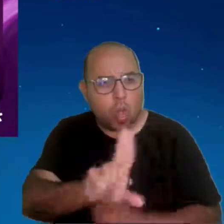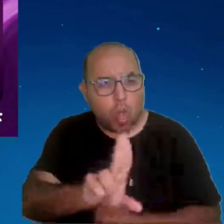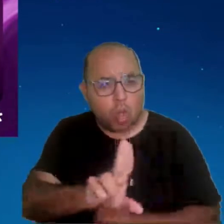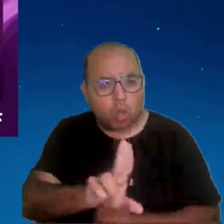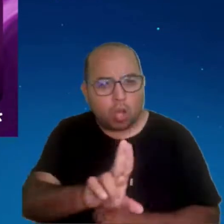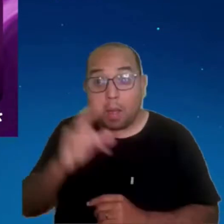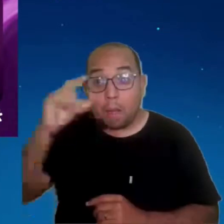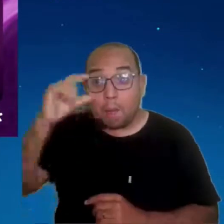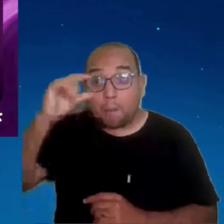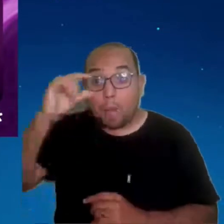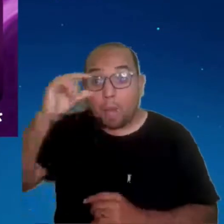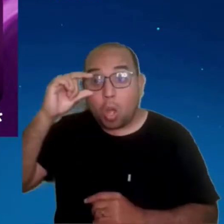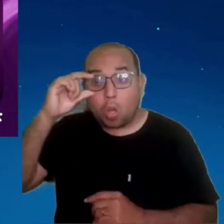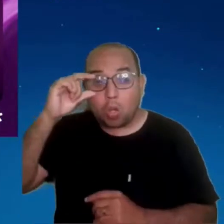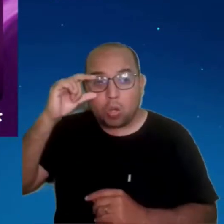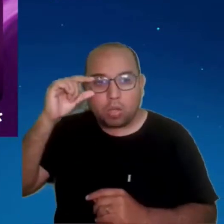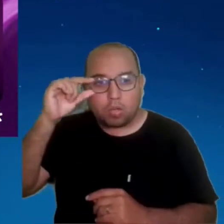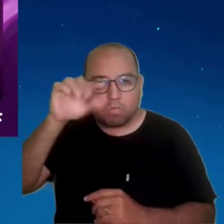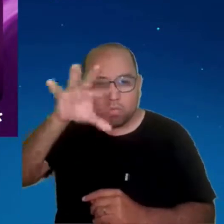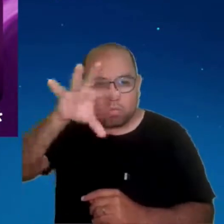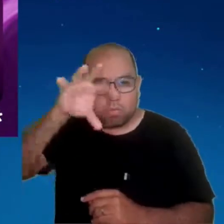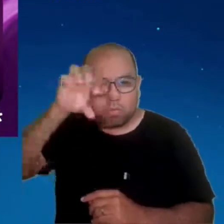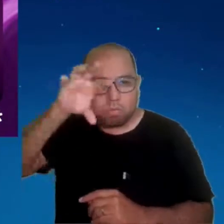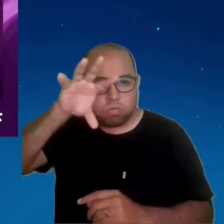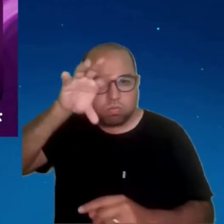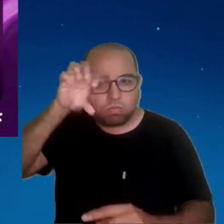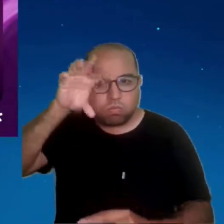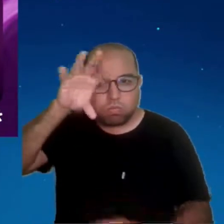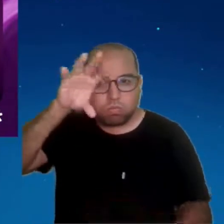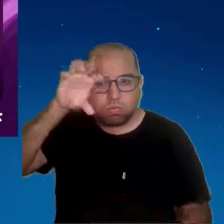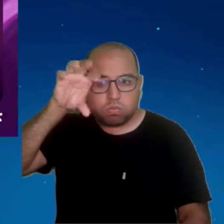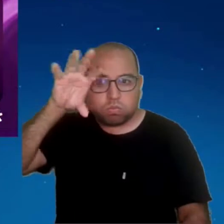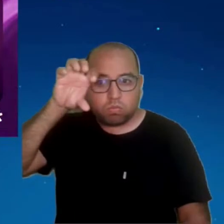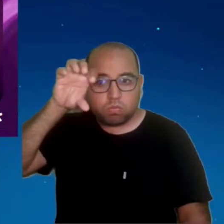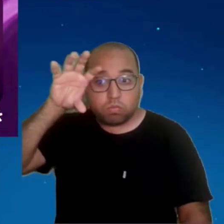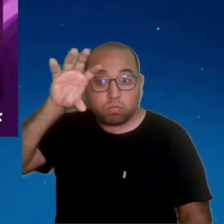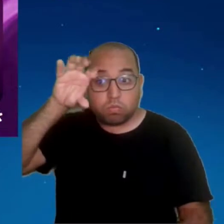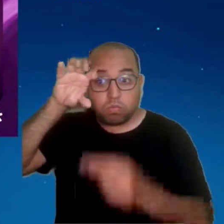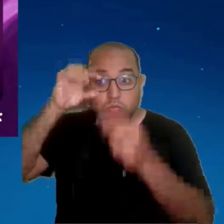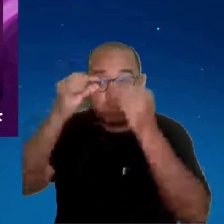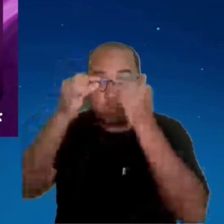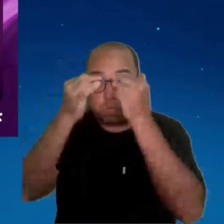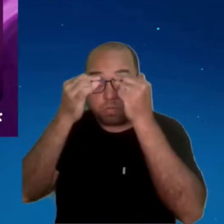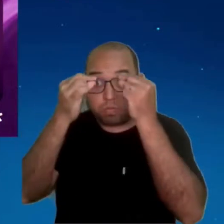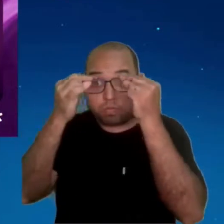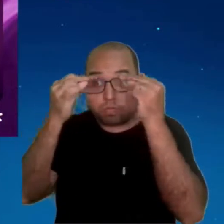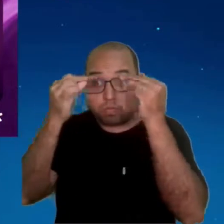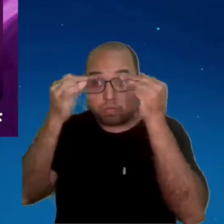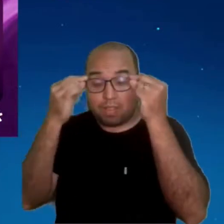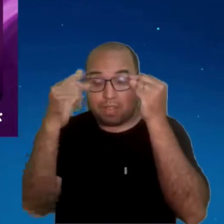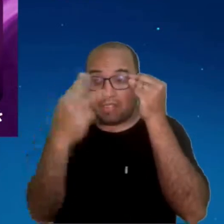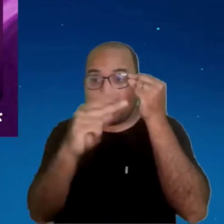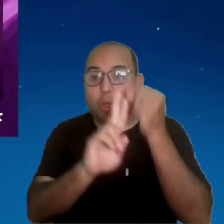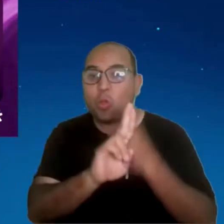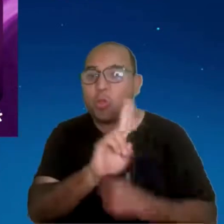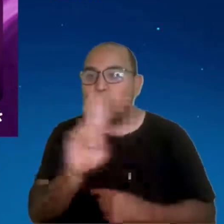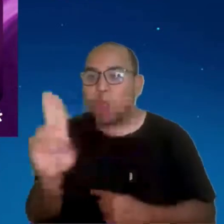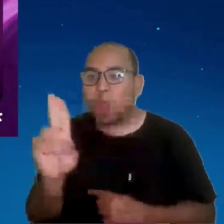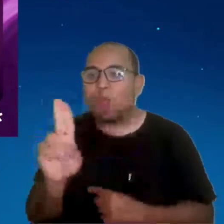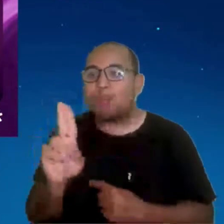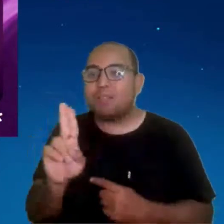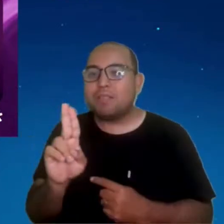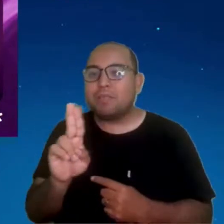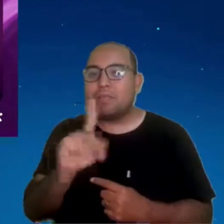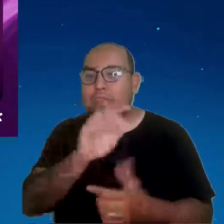óculos, ele faz o reconhecimento facial do Flávio. Eu recebo a informação que esse é o Flávio, vou saber se é